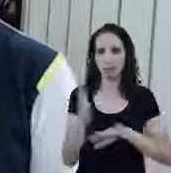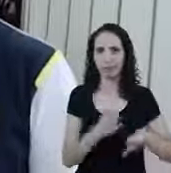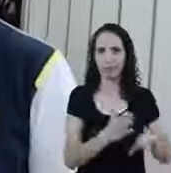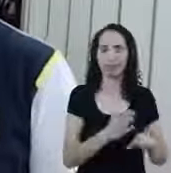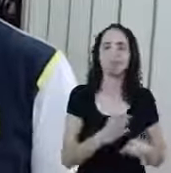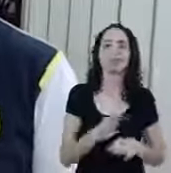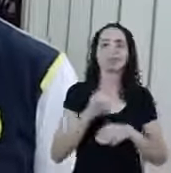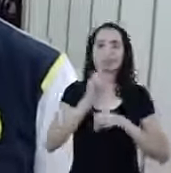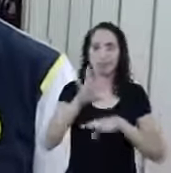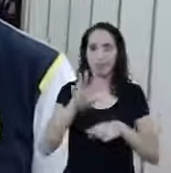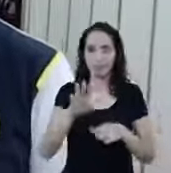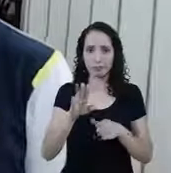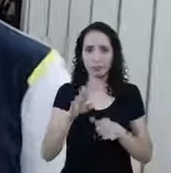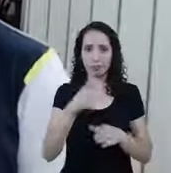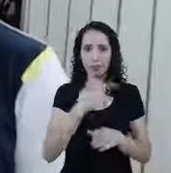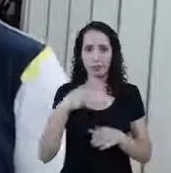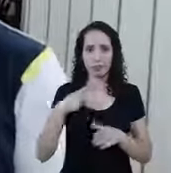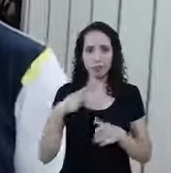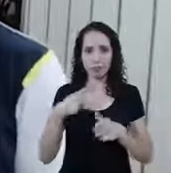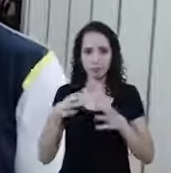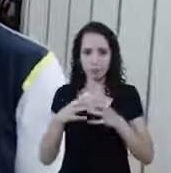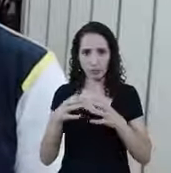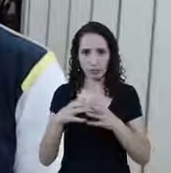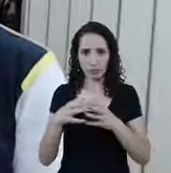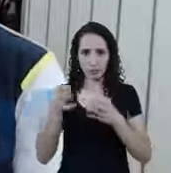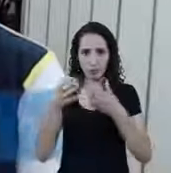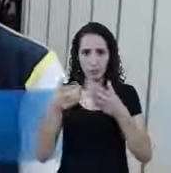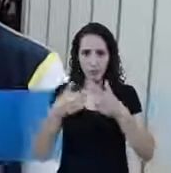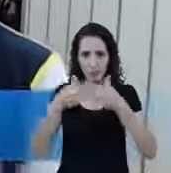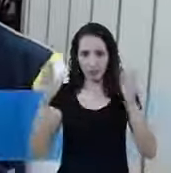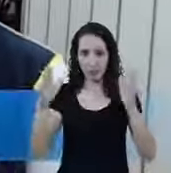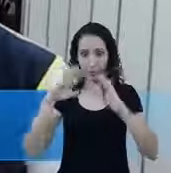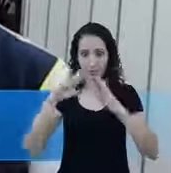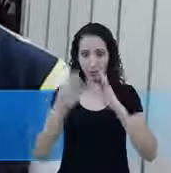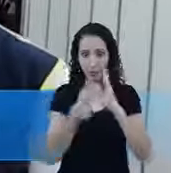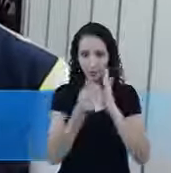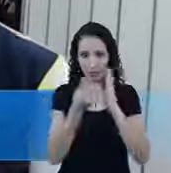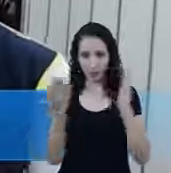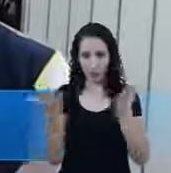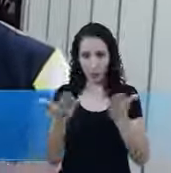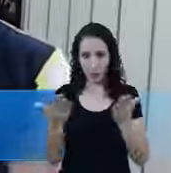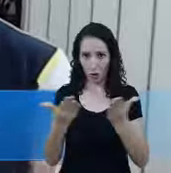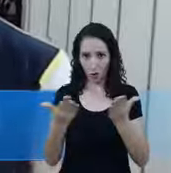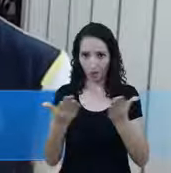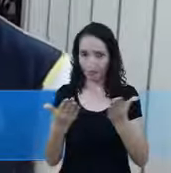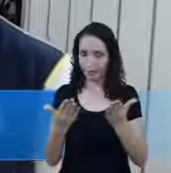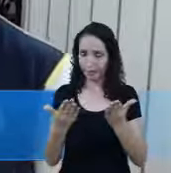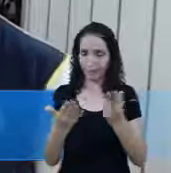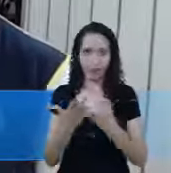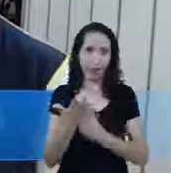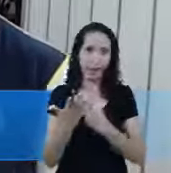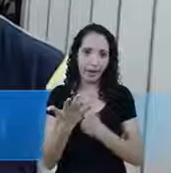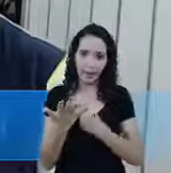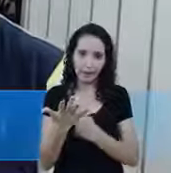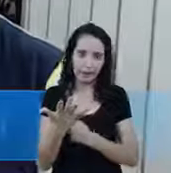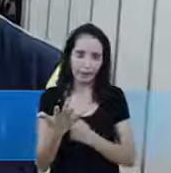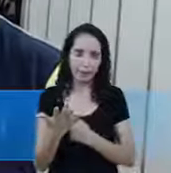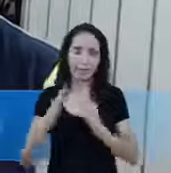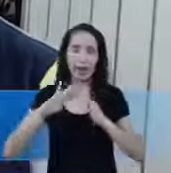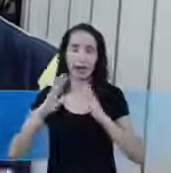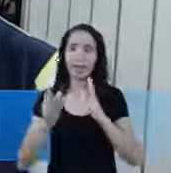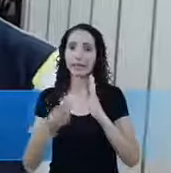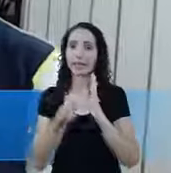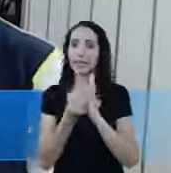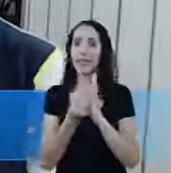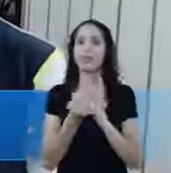Conselho Se você está querendo abrir A sua igreja agora É porque ela nunca esteve aberta Porque a função da igreja Não